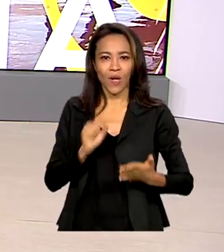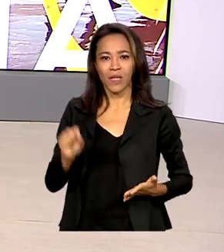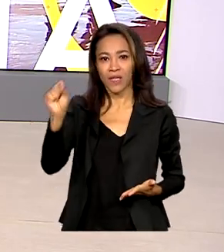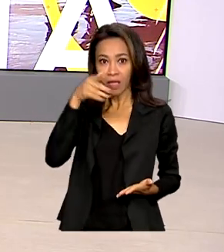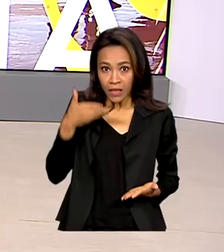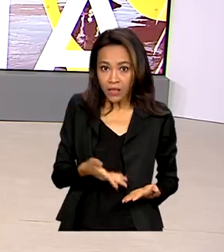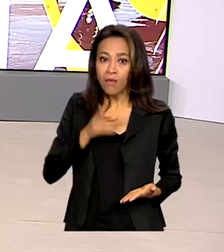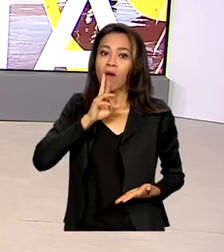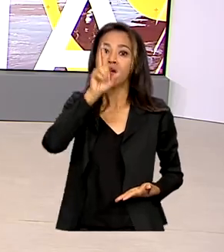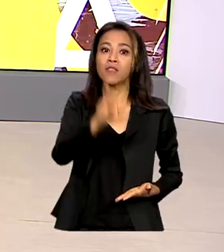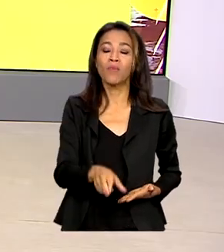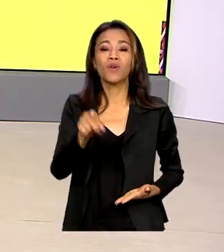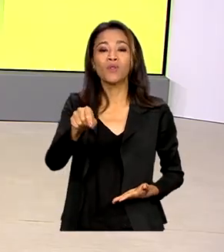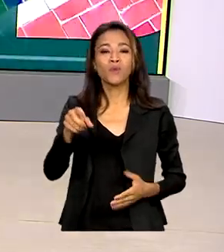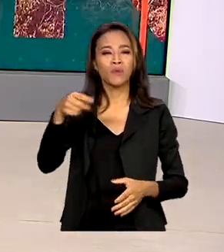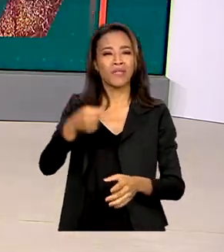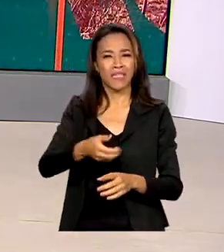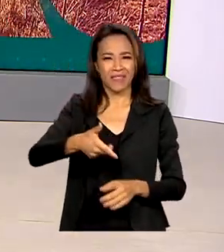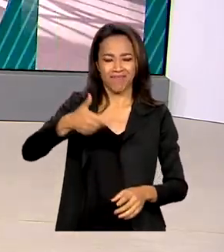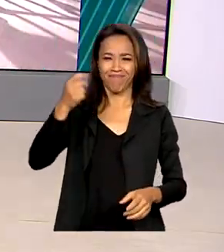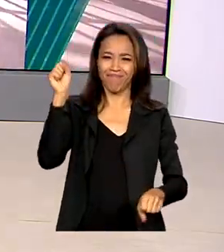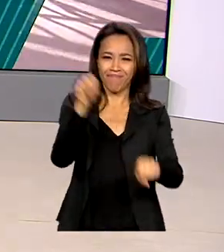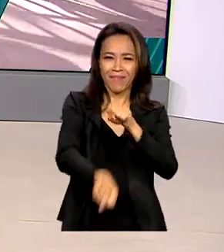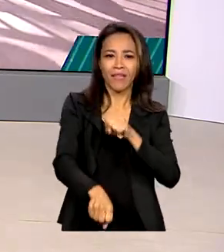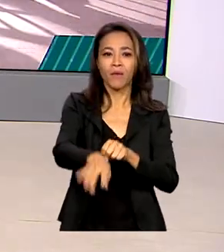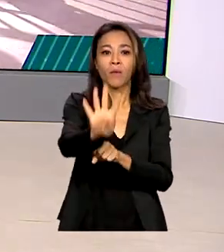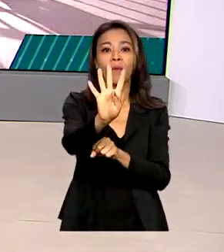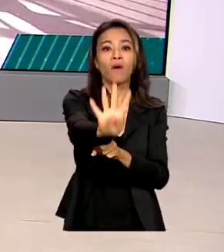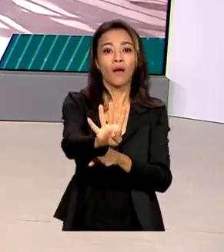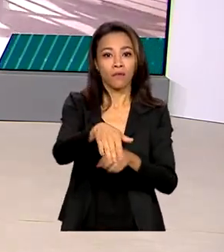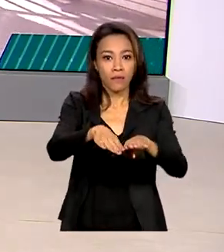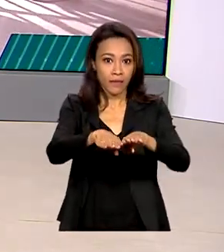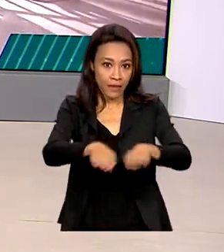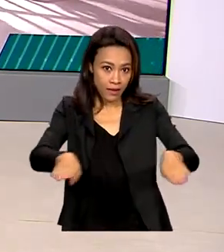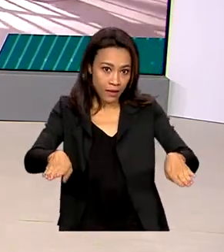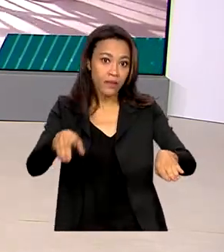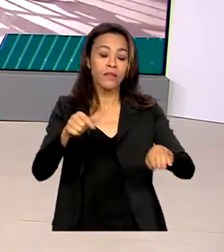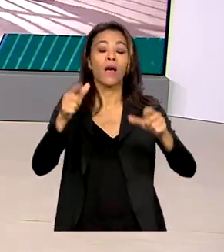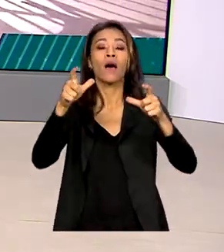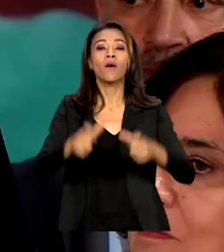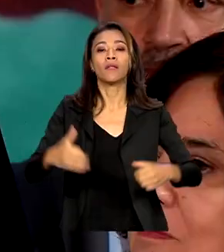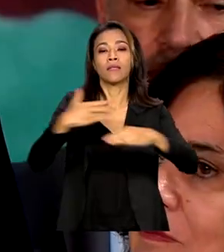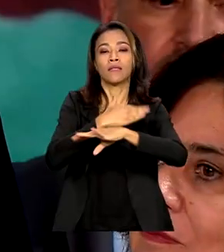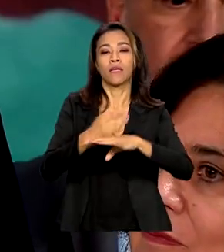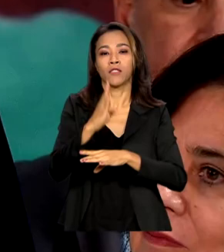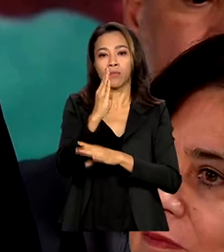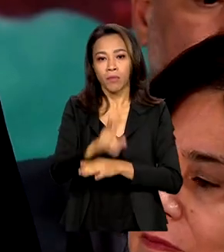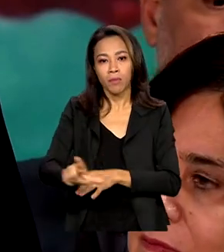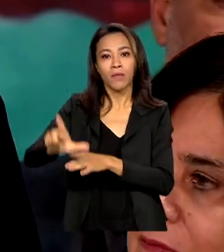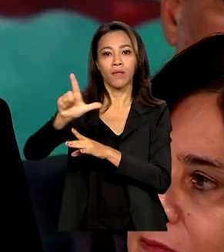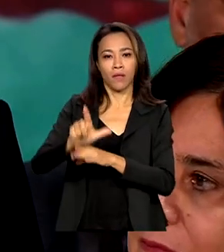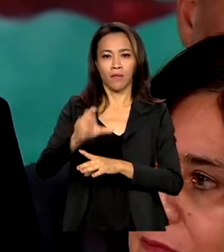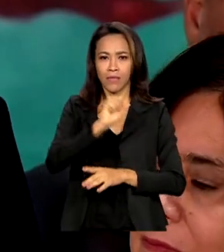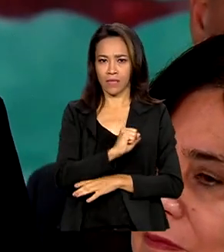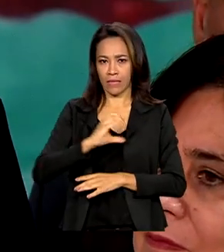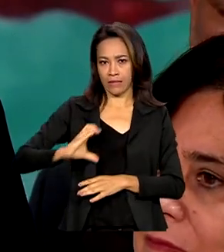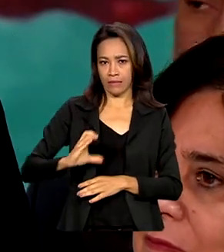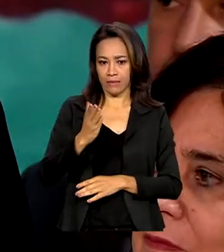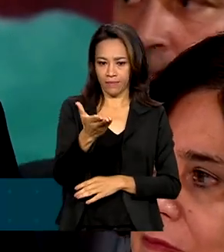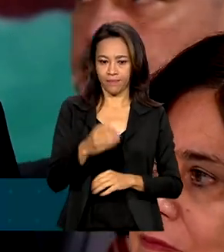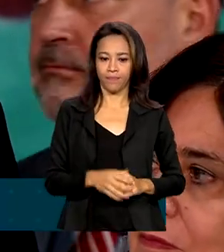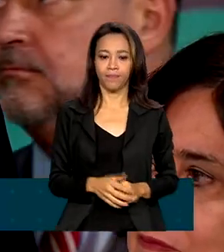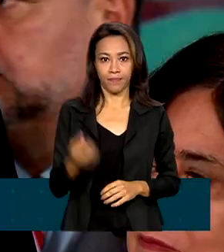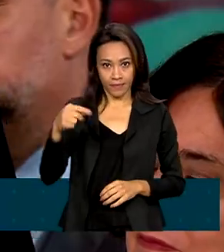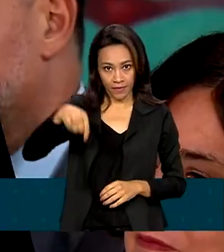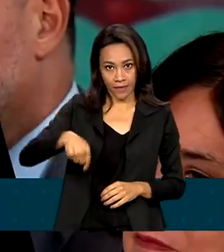assassinato de quatro crianças numa creche de Blumenau, em Santa Catarina, nesta quarta-feira. O governo federal vai